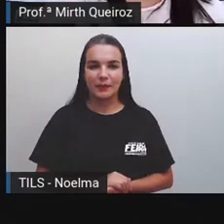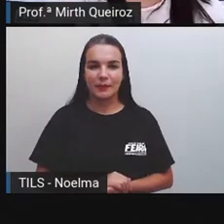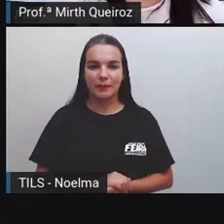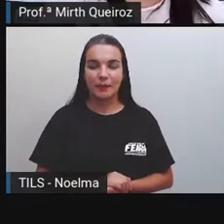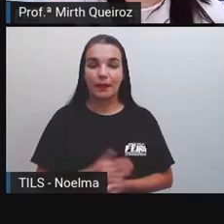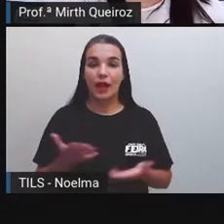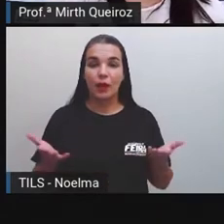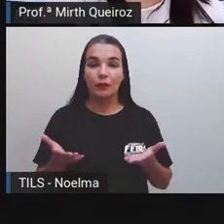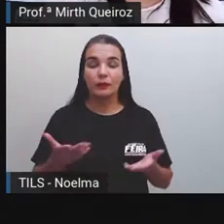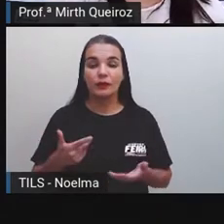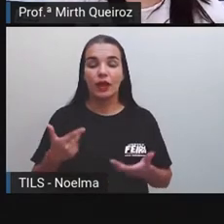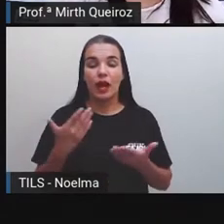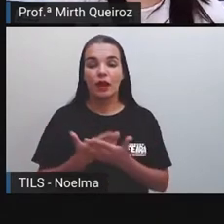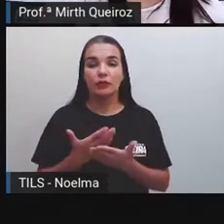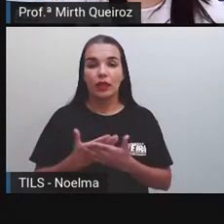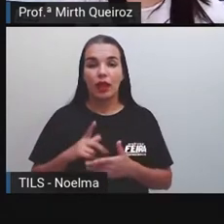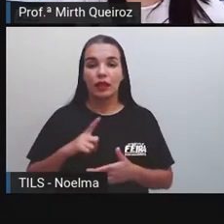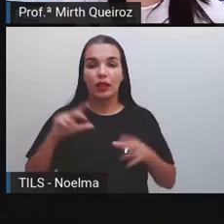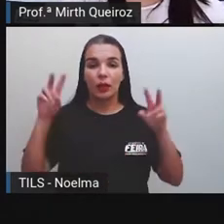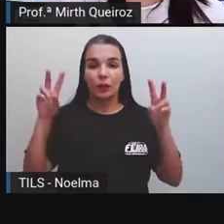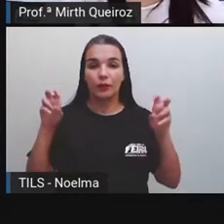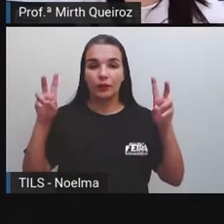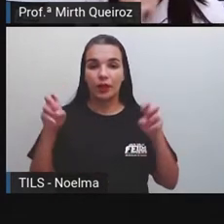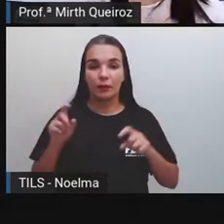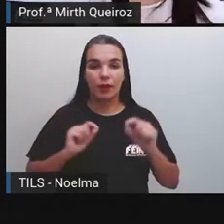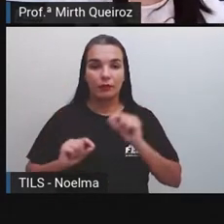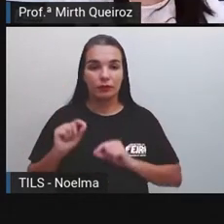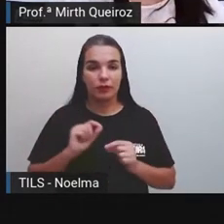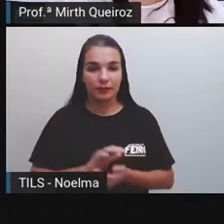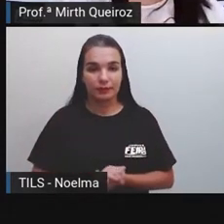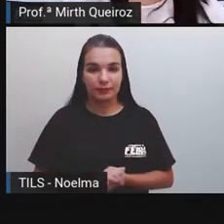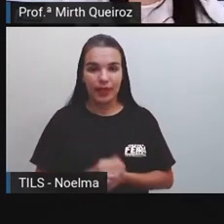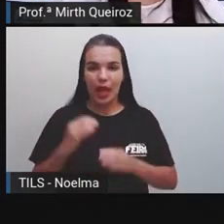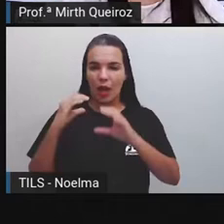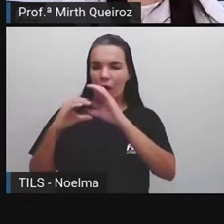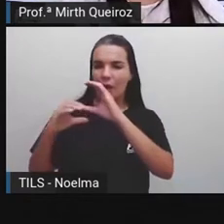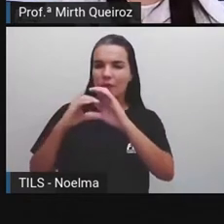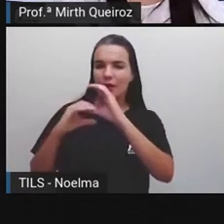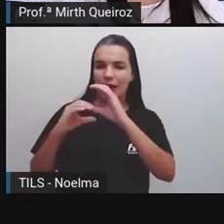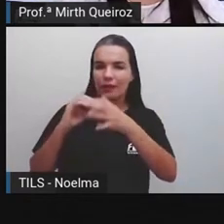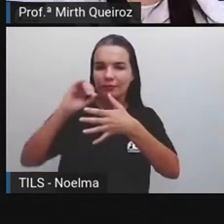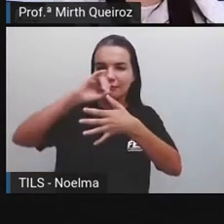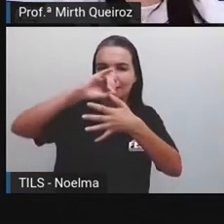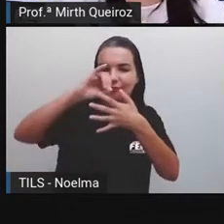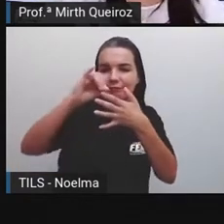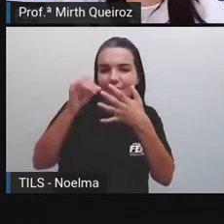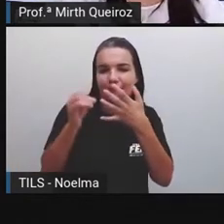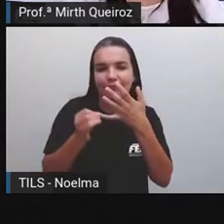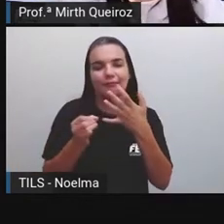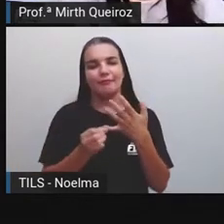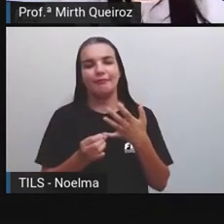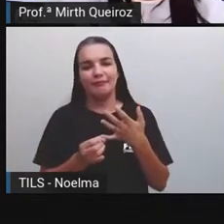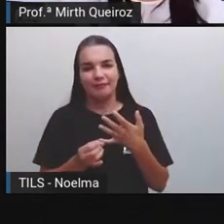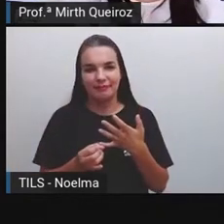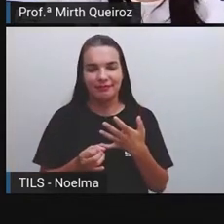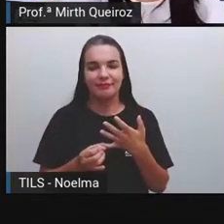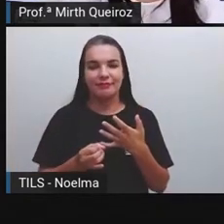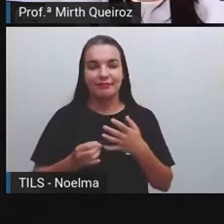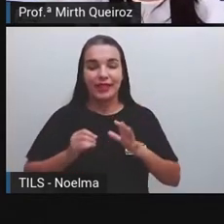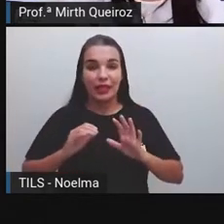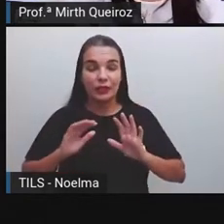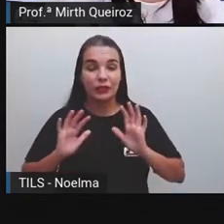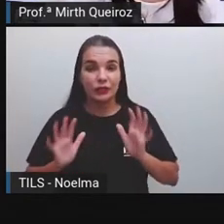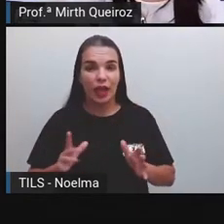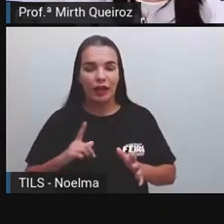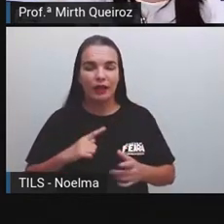Na aula de hoje, nós falaremos sobre a comunicação nas redes sociais. A gente que já vem